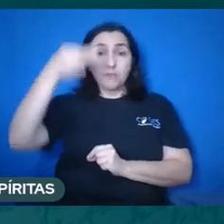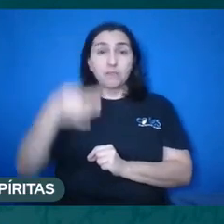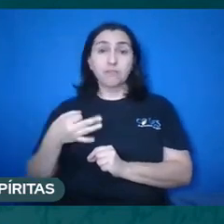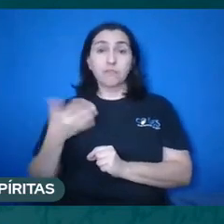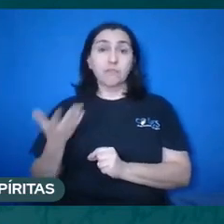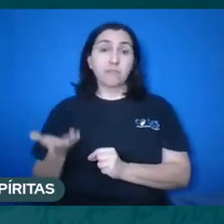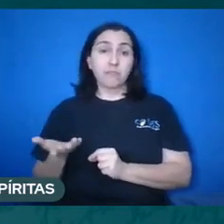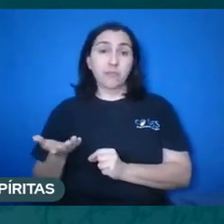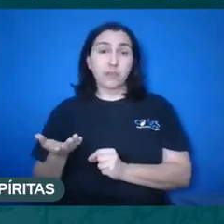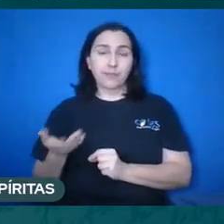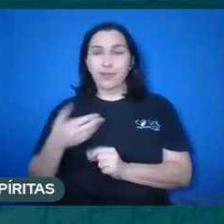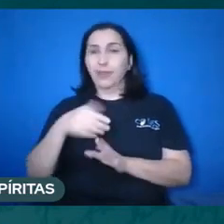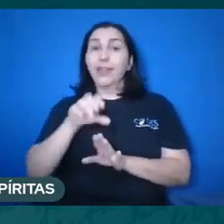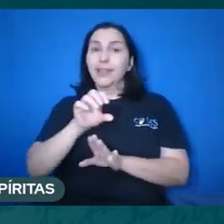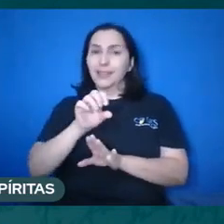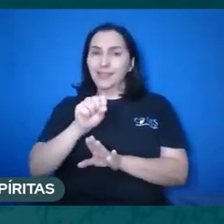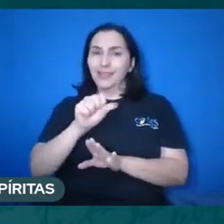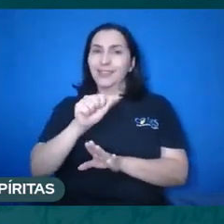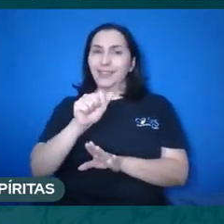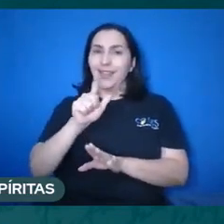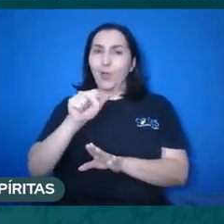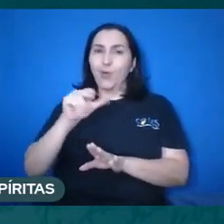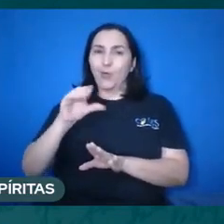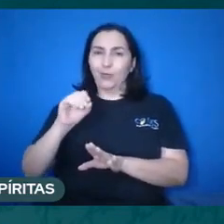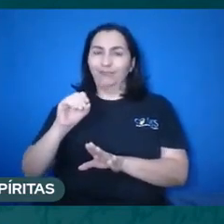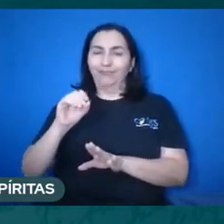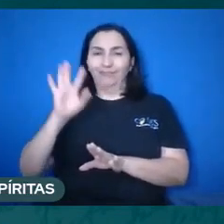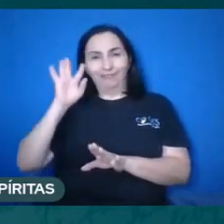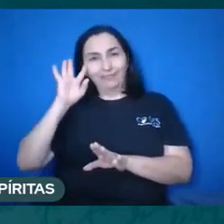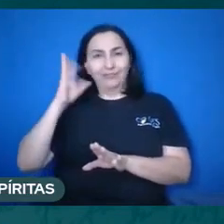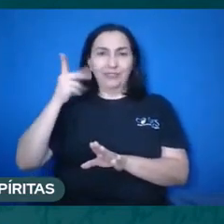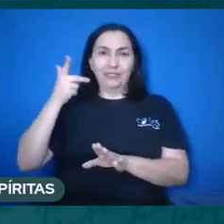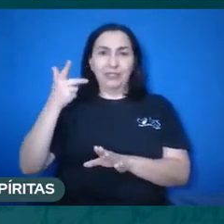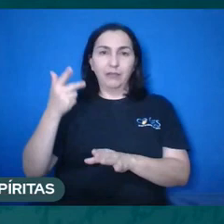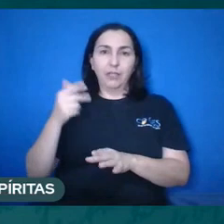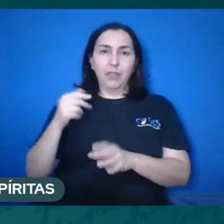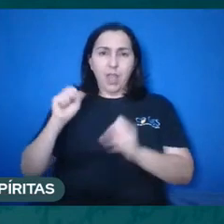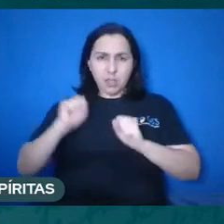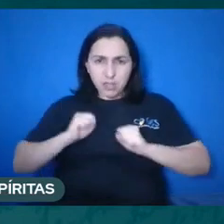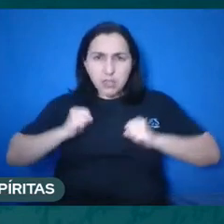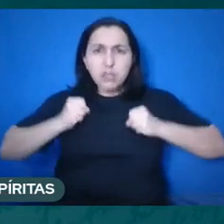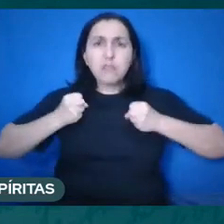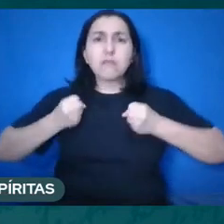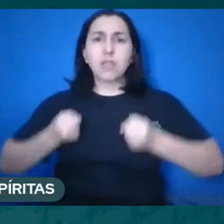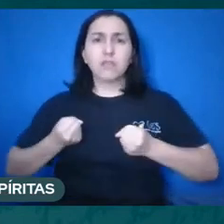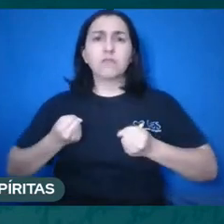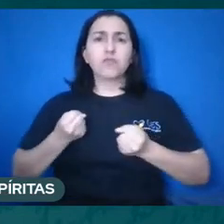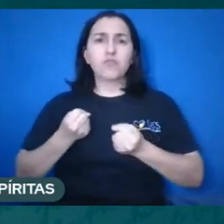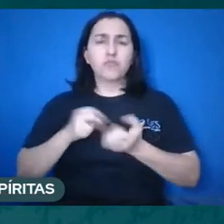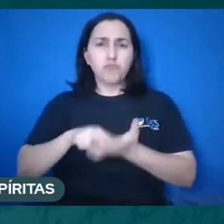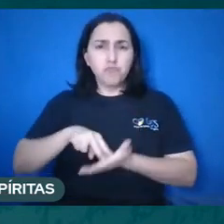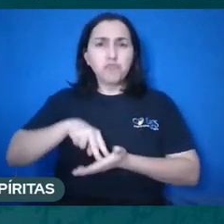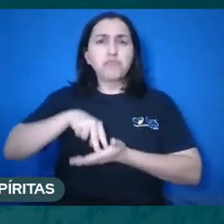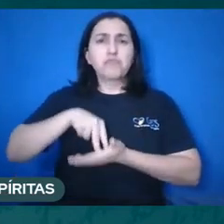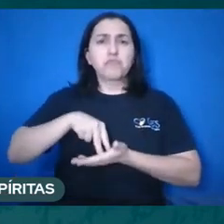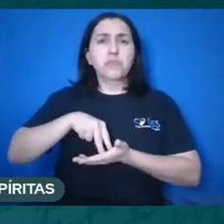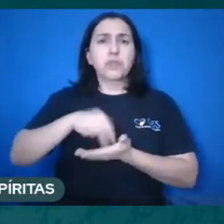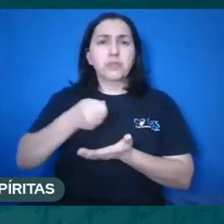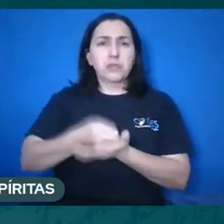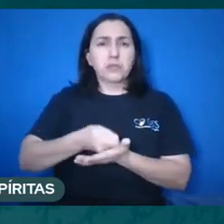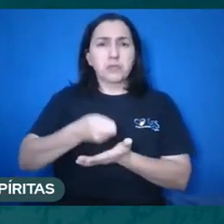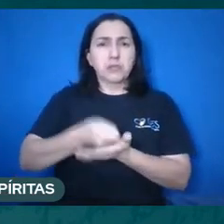né? Saulo, então, e ele defendia com unhas e dentes o judaísmo e ele